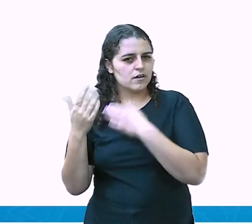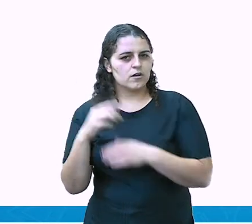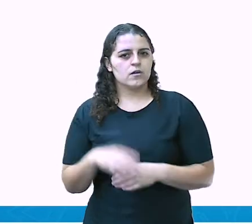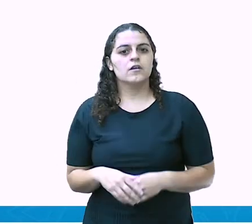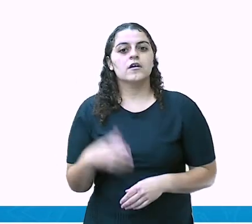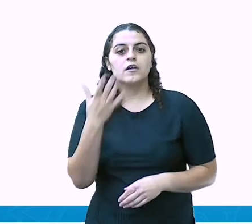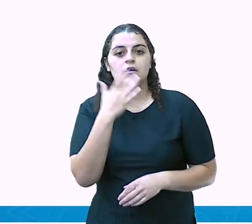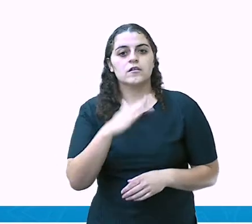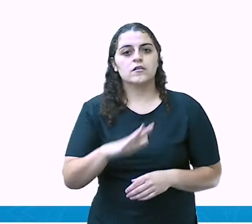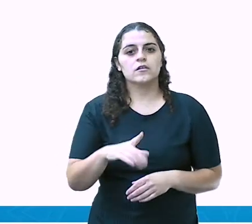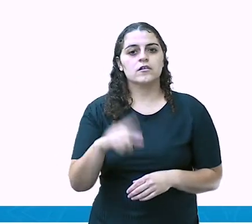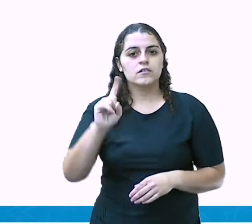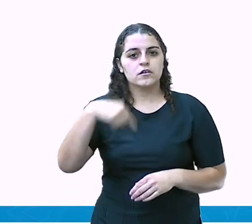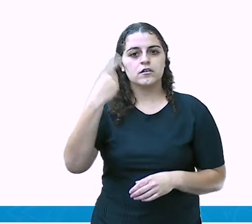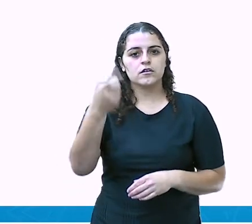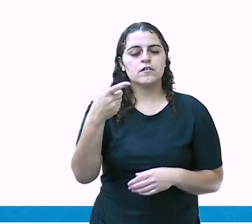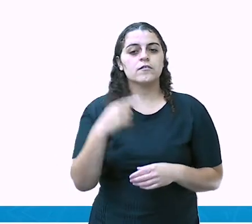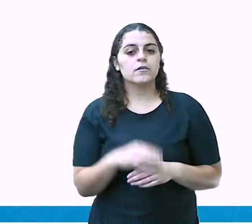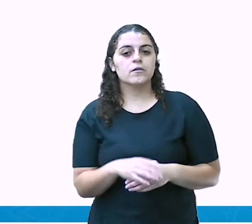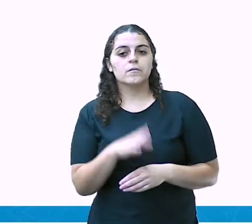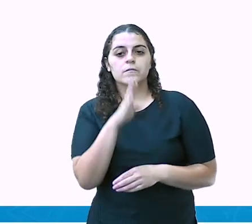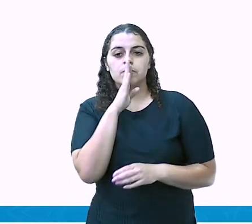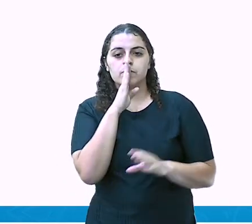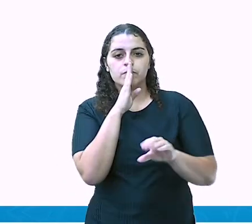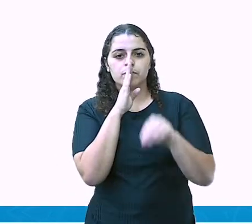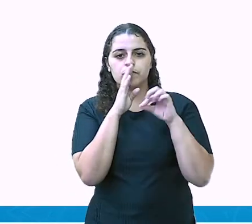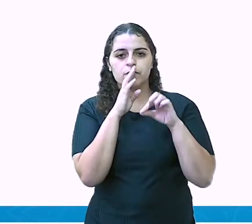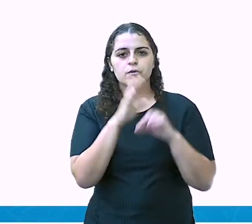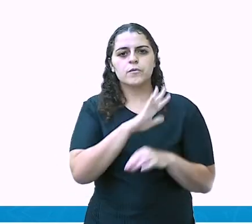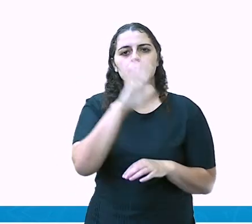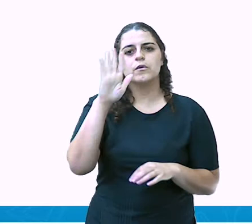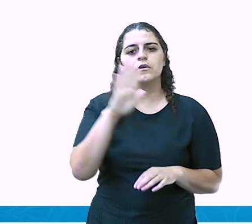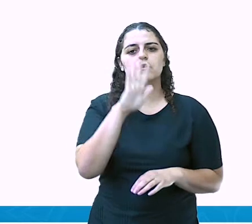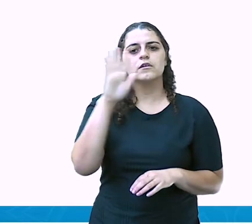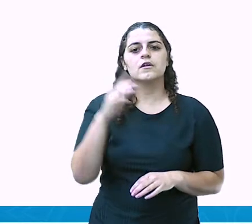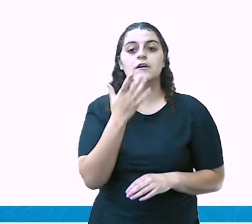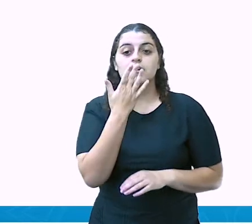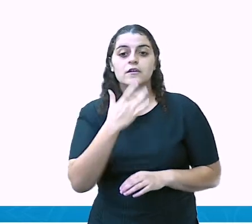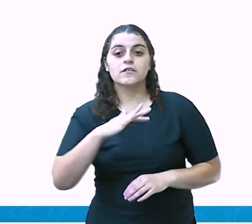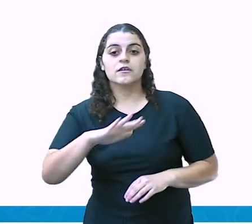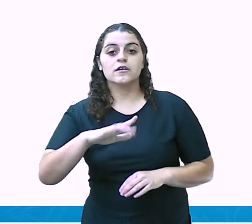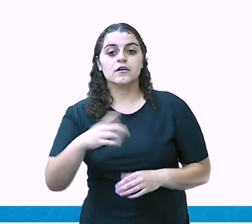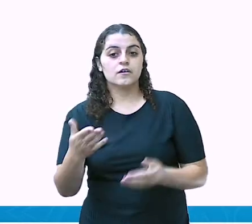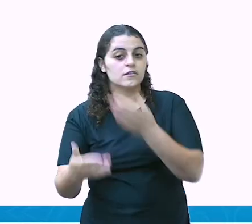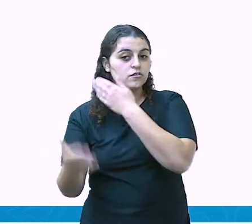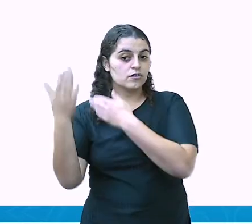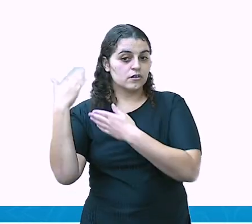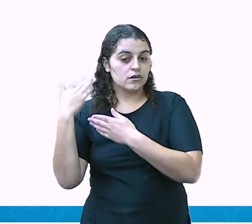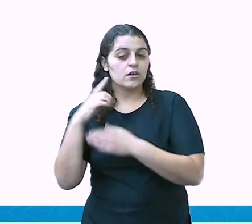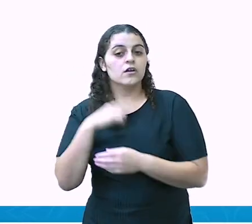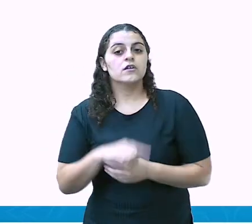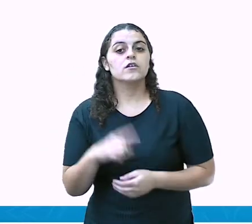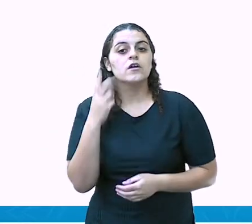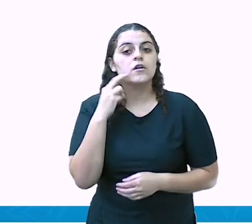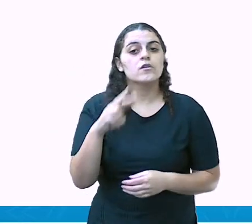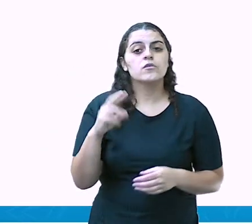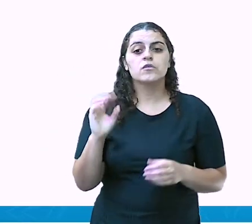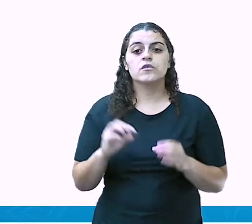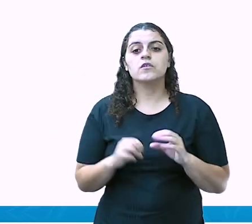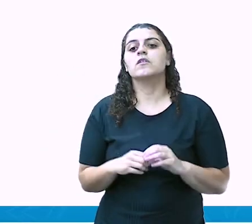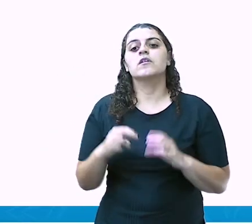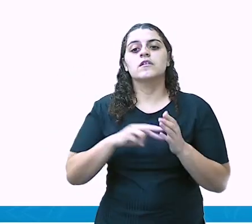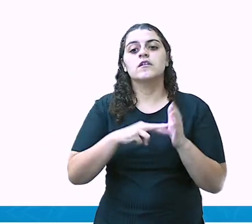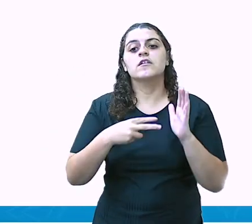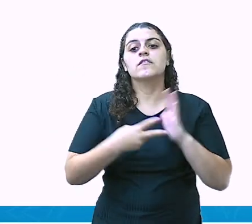mutismo seletivo, ela está ali na frente, né? Com um olá. Essas crianças de trás, se comunicando, brincando, não significa